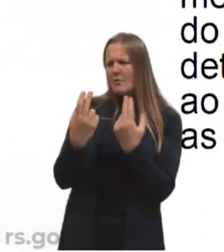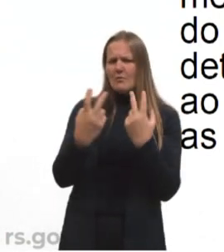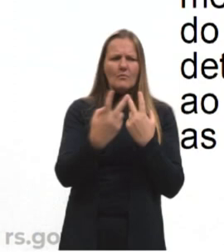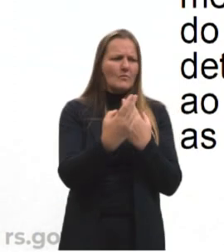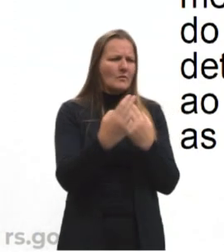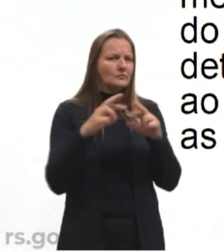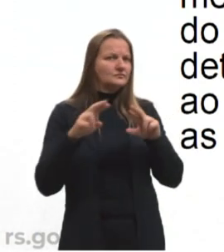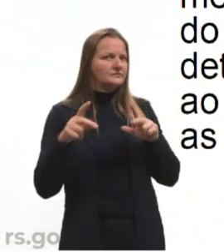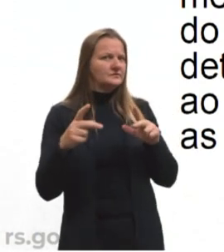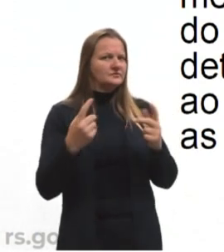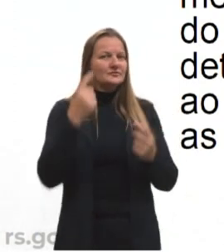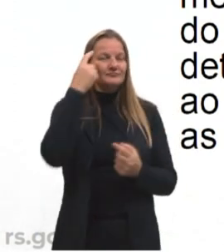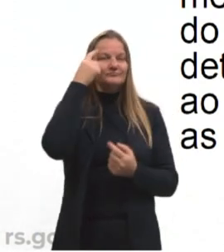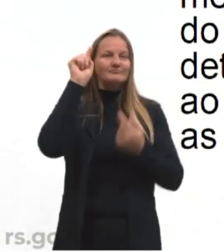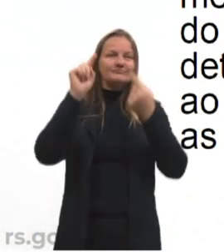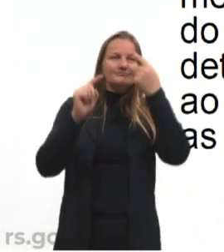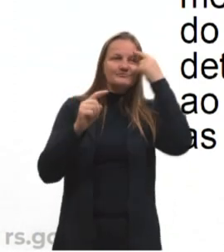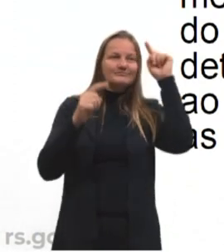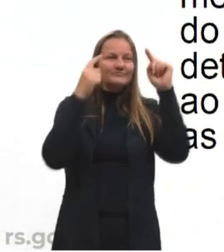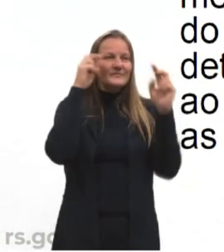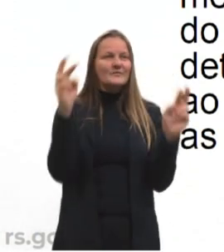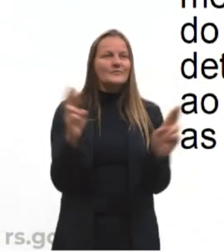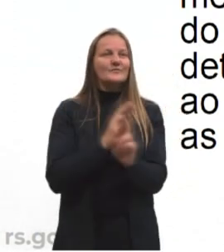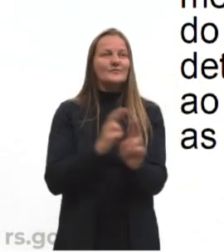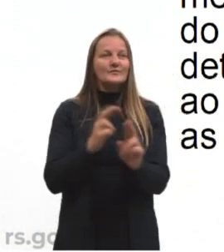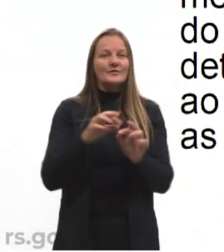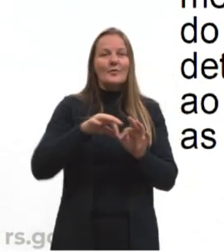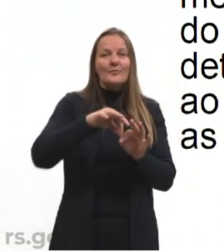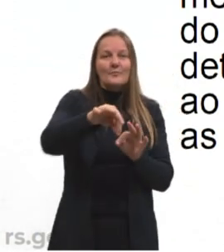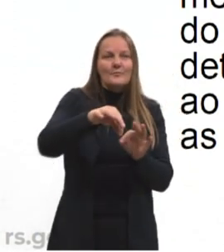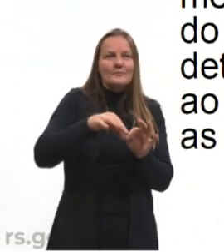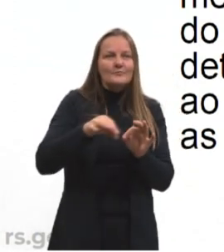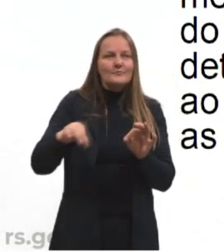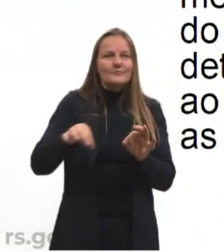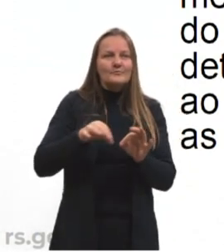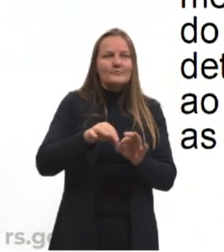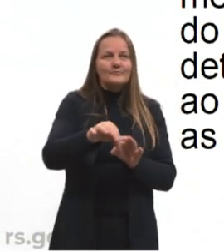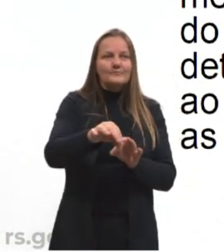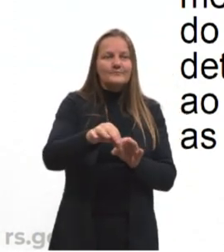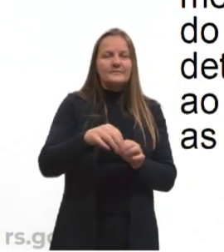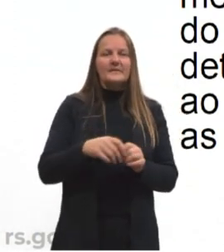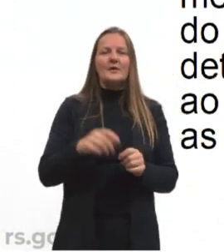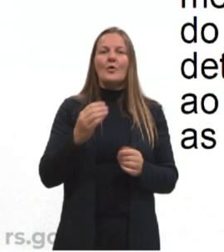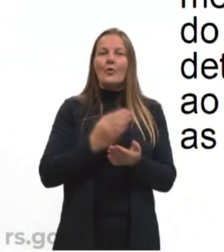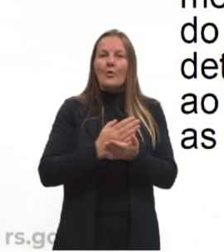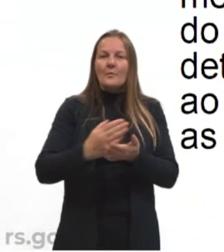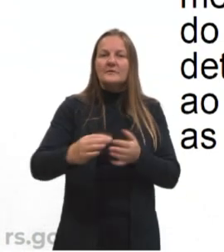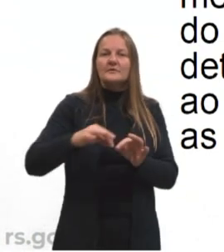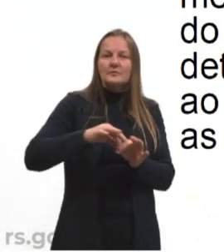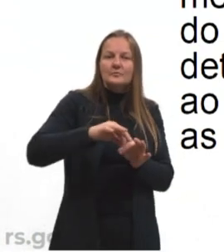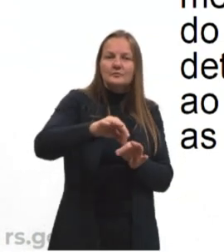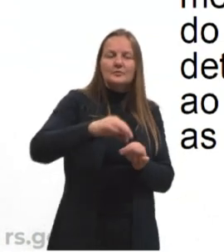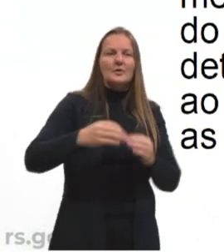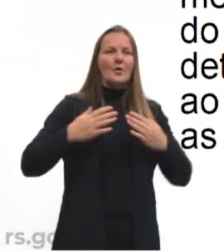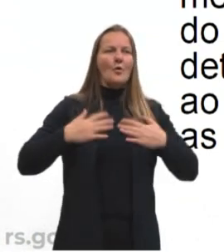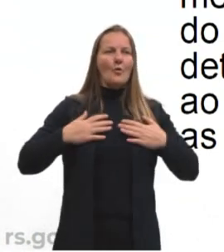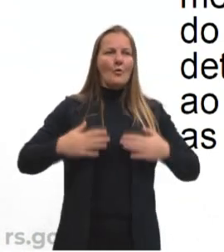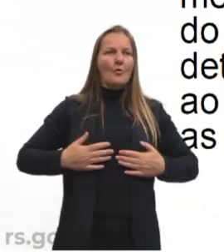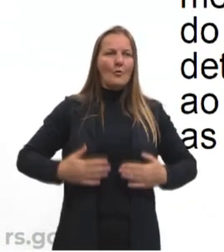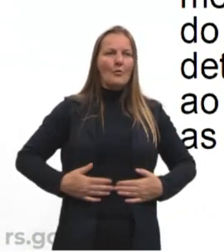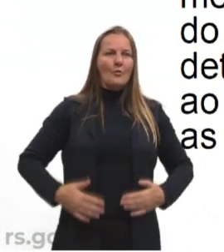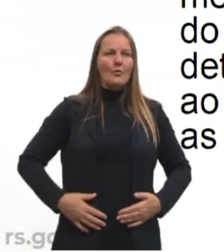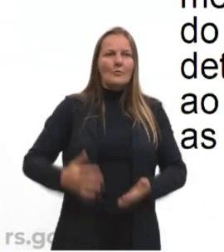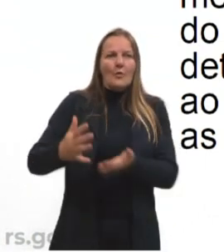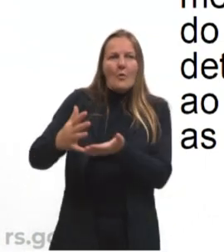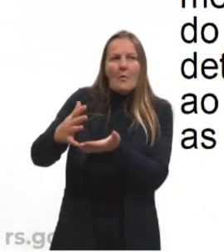surgiram as ideias relacionadas à medida. Começamos a medir utilizando as partes do corpo, como